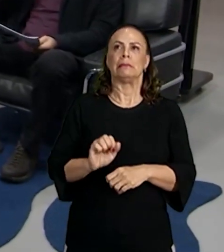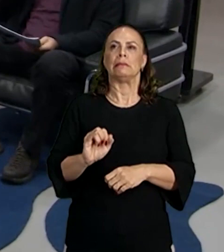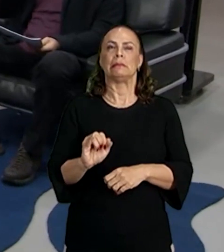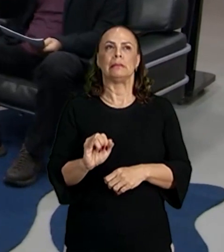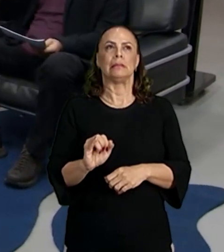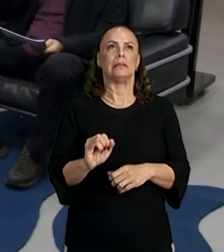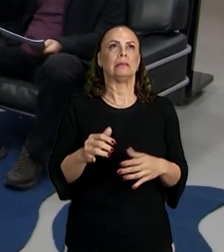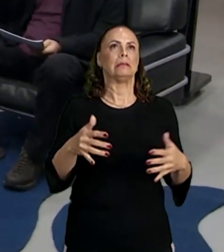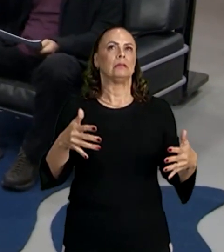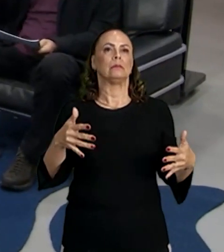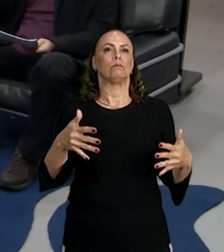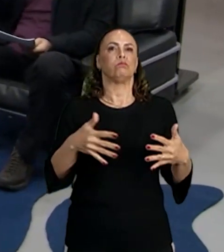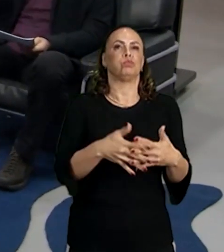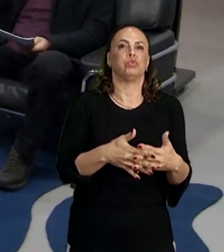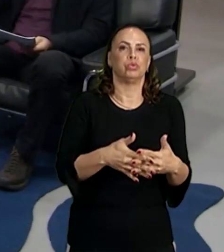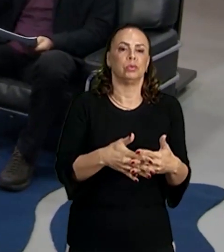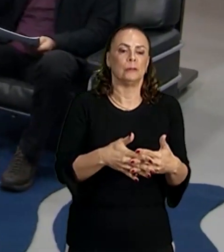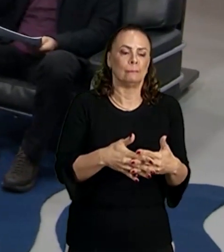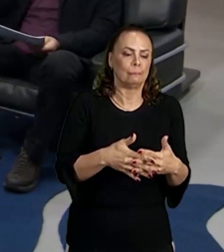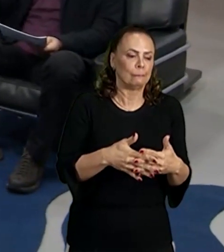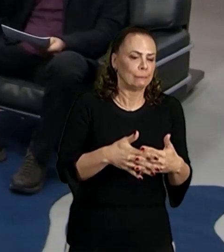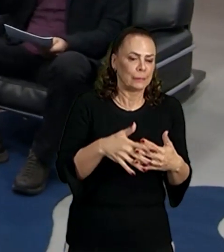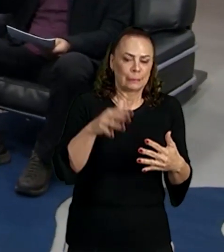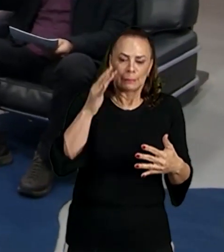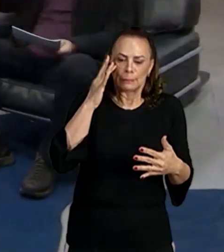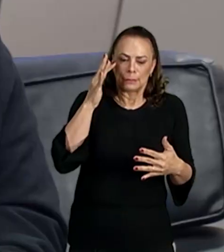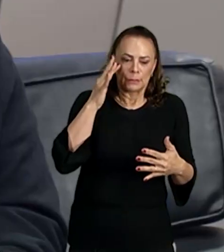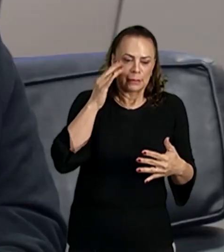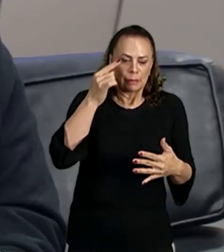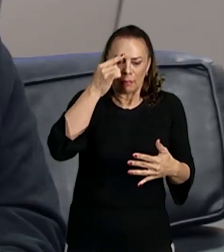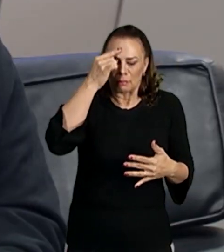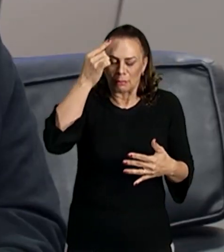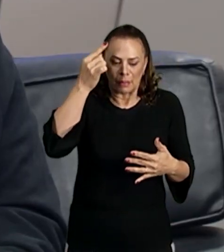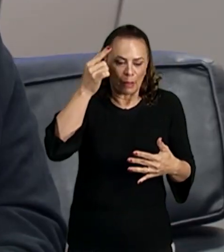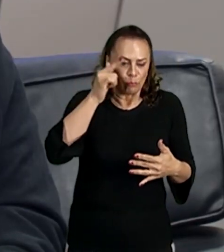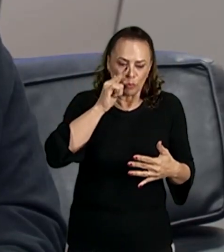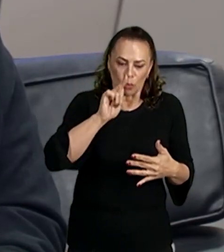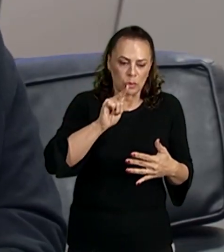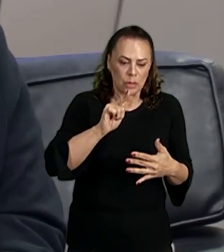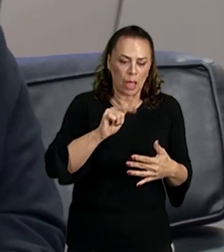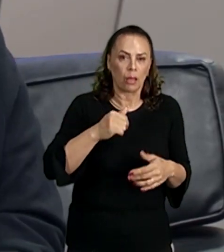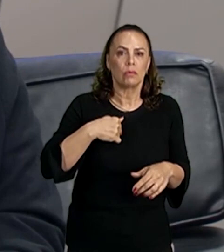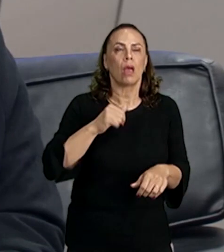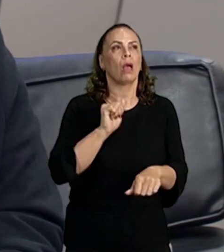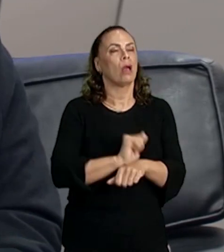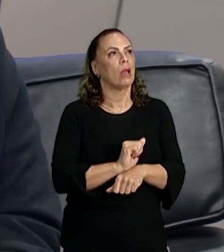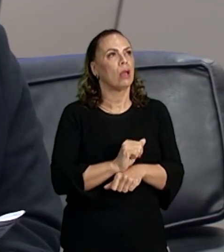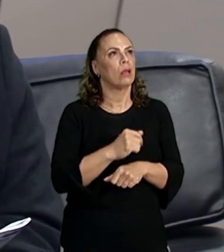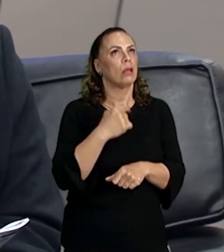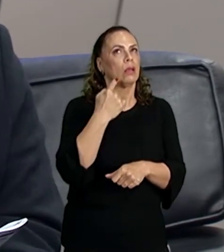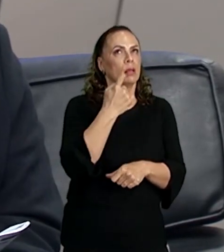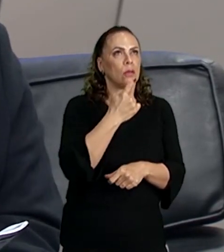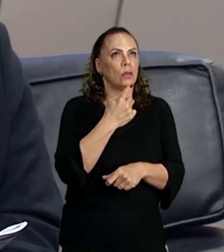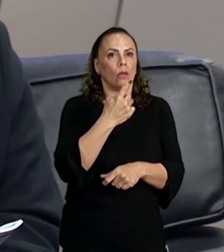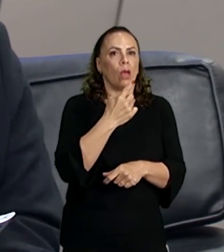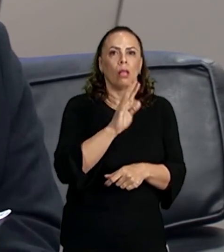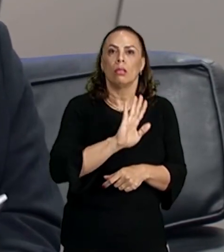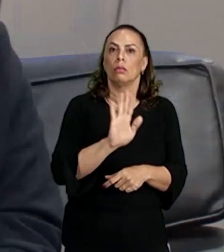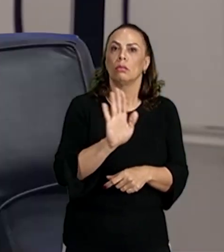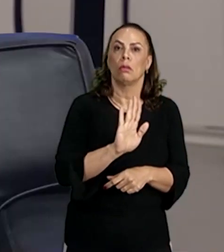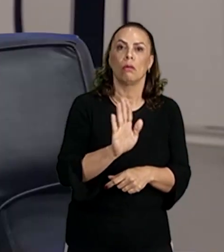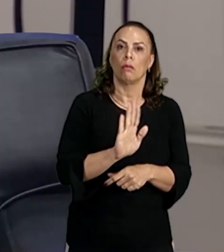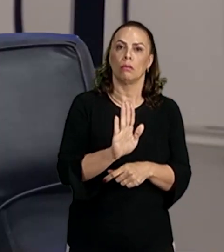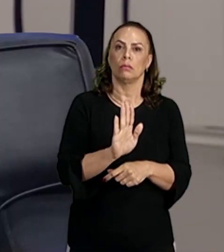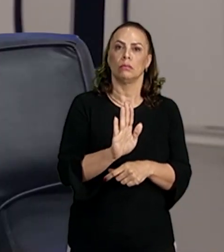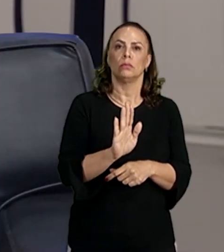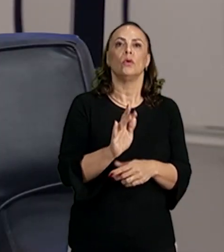aquela ideia não veio. Pelo amor de Deus, gente, você não vai ficar ali 10, 15 minutos esperando a ideia vir até você. Eu vou para a prova. E ali